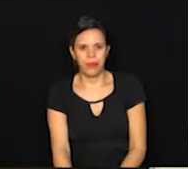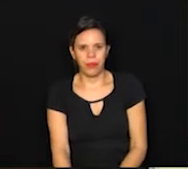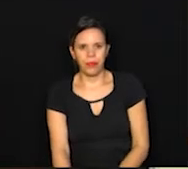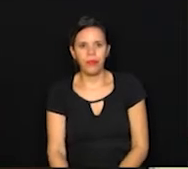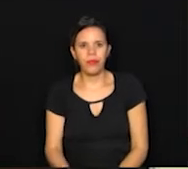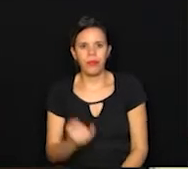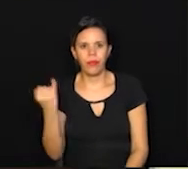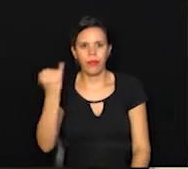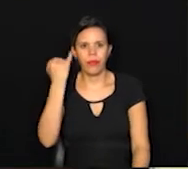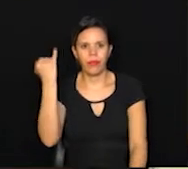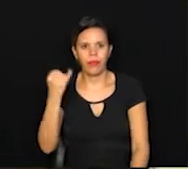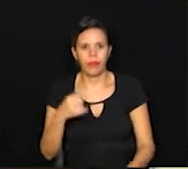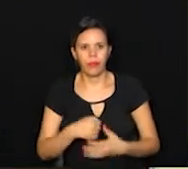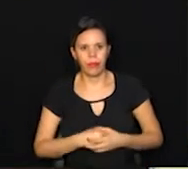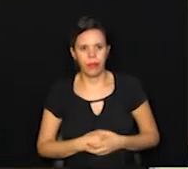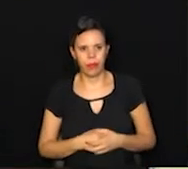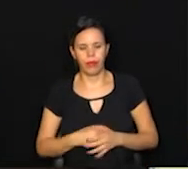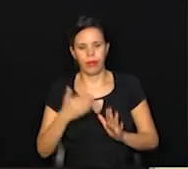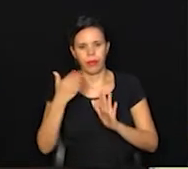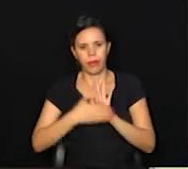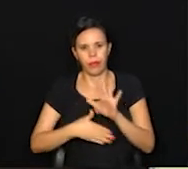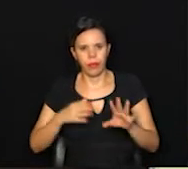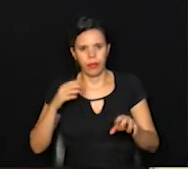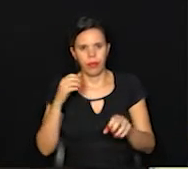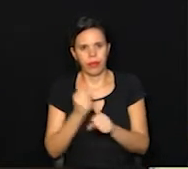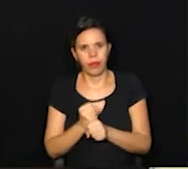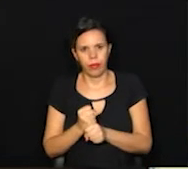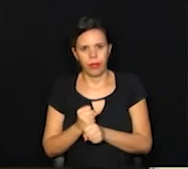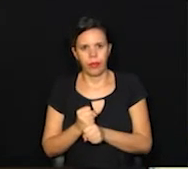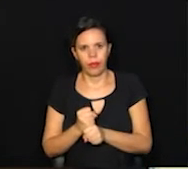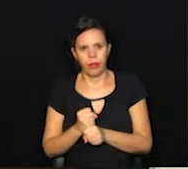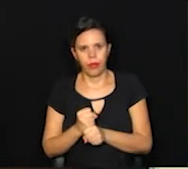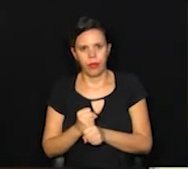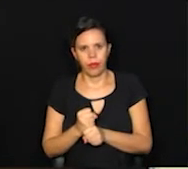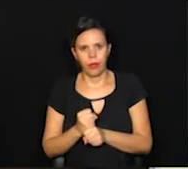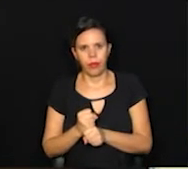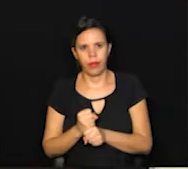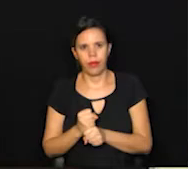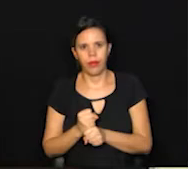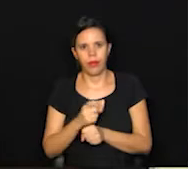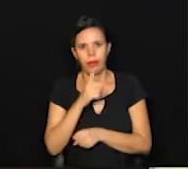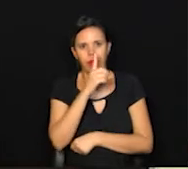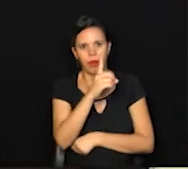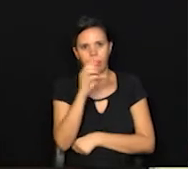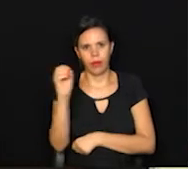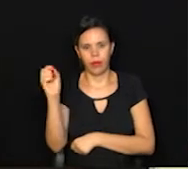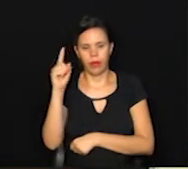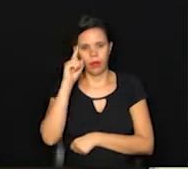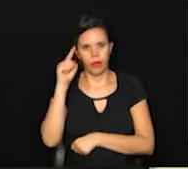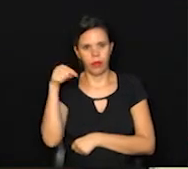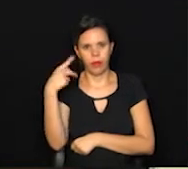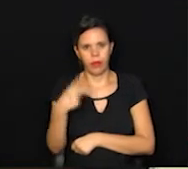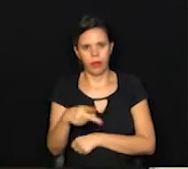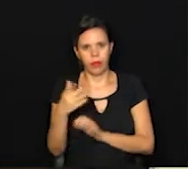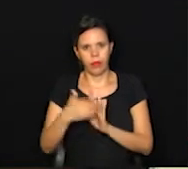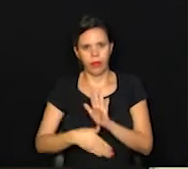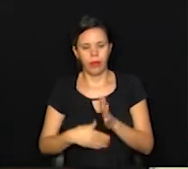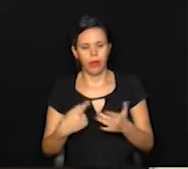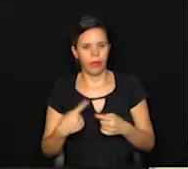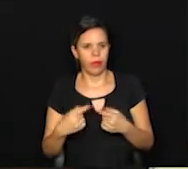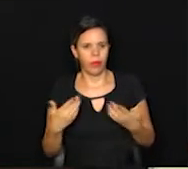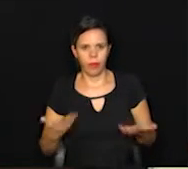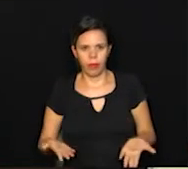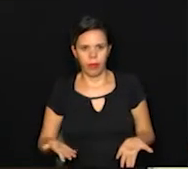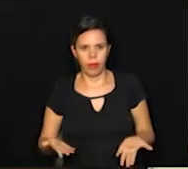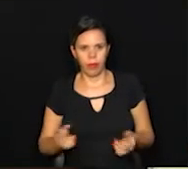Importante essa prestação de contas dos primeiros 100 dias da sua administração e